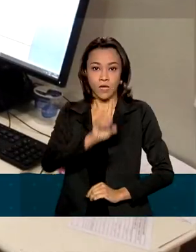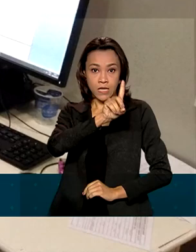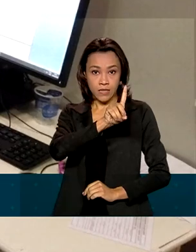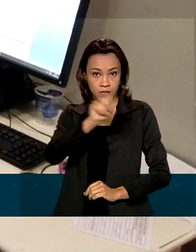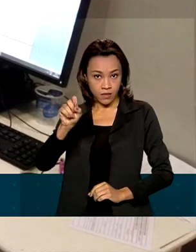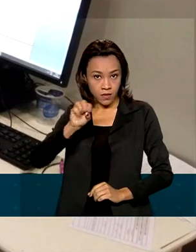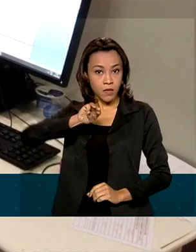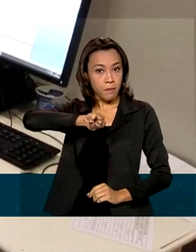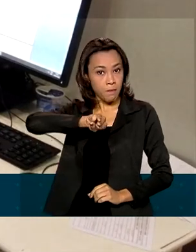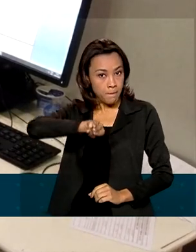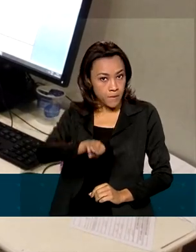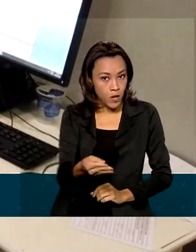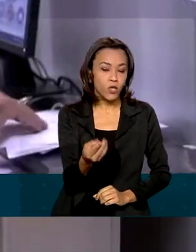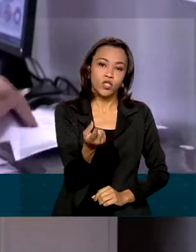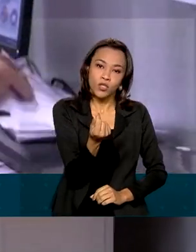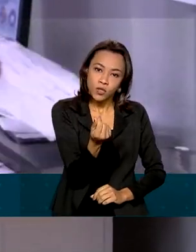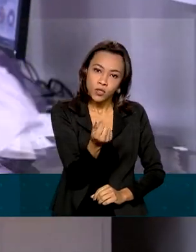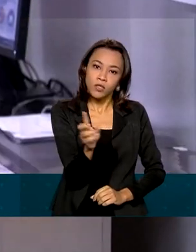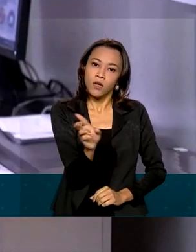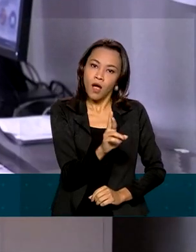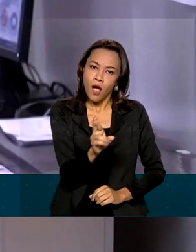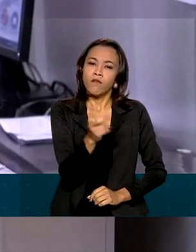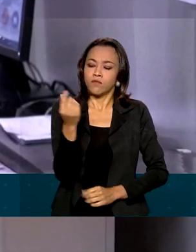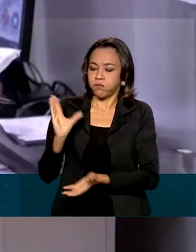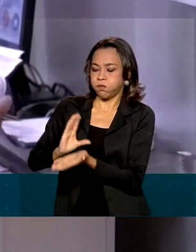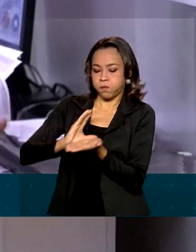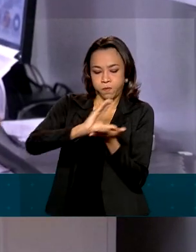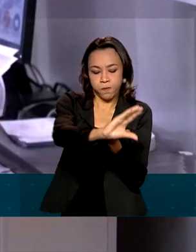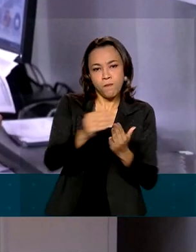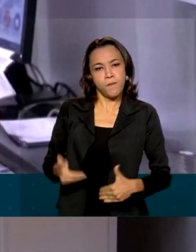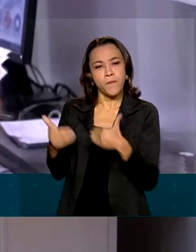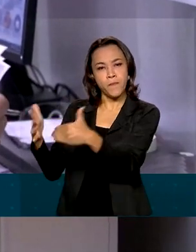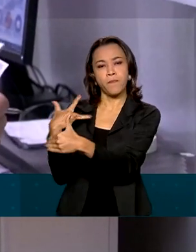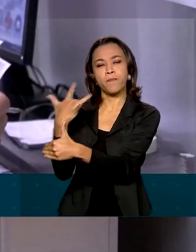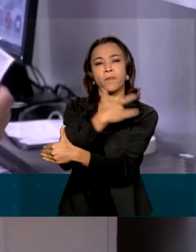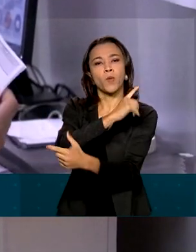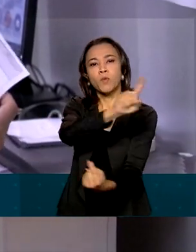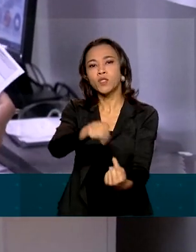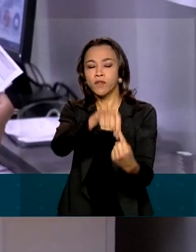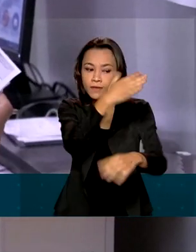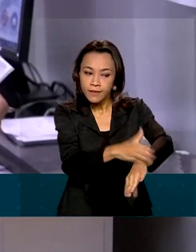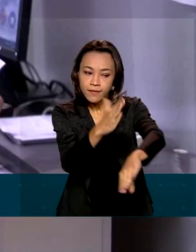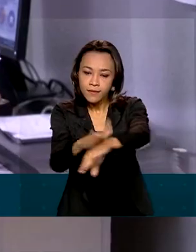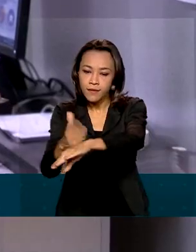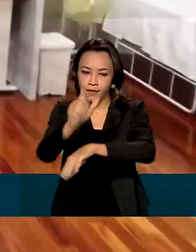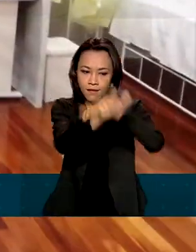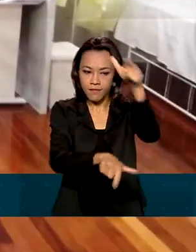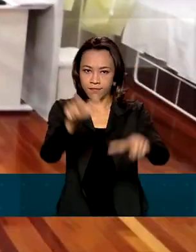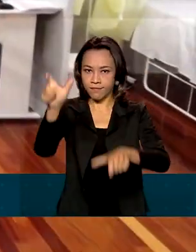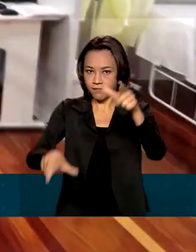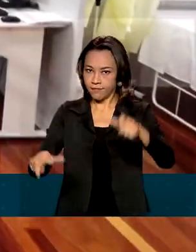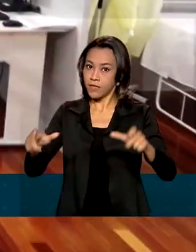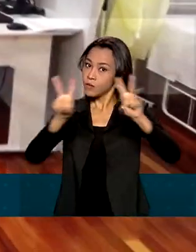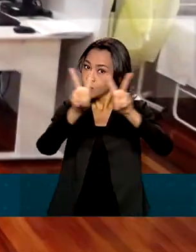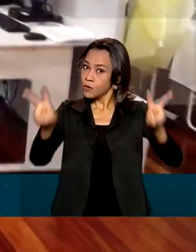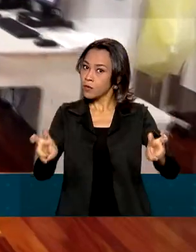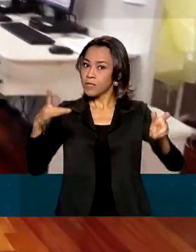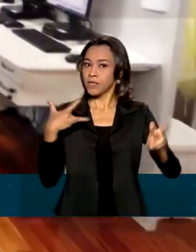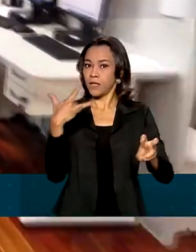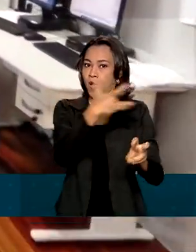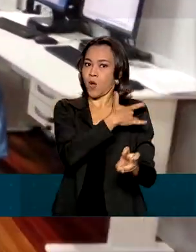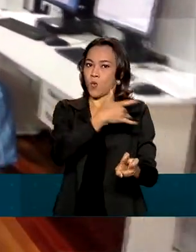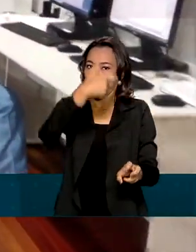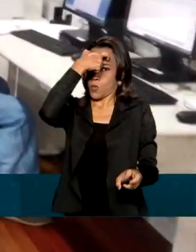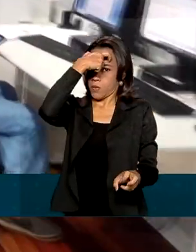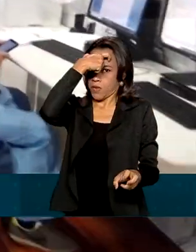milhões de reais serão investidos pelo Ministério da Saúde na qualificação sobre saúde mental. E até o final do